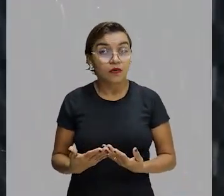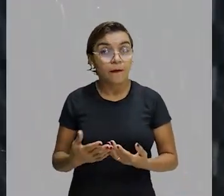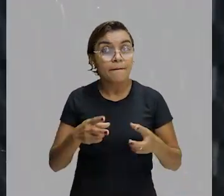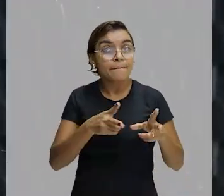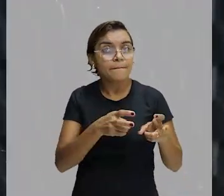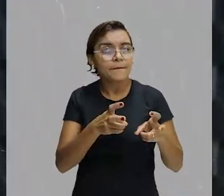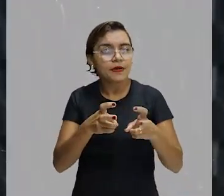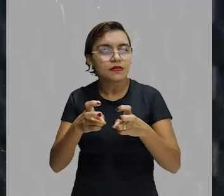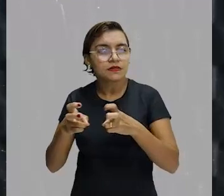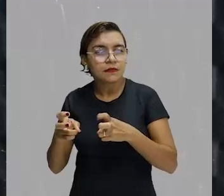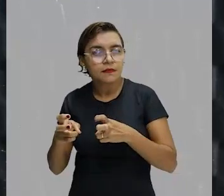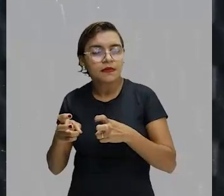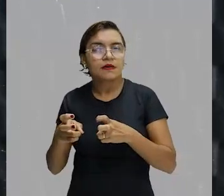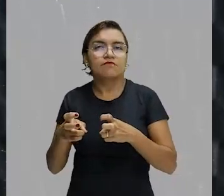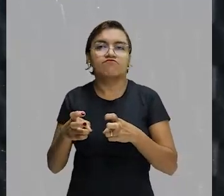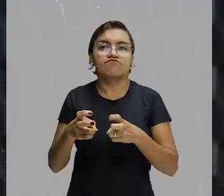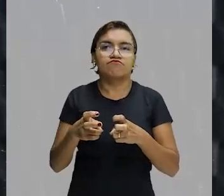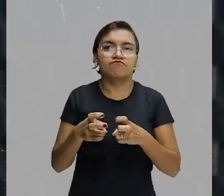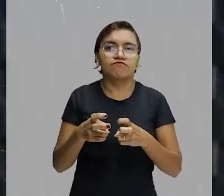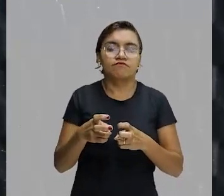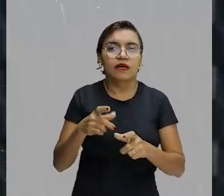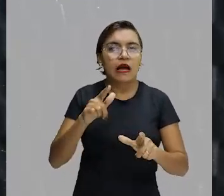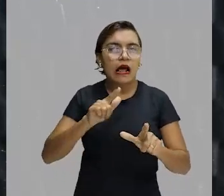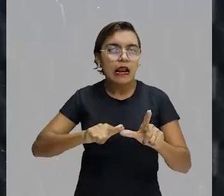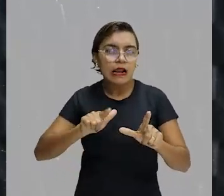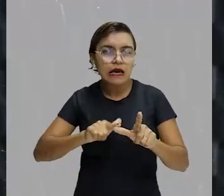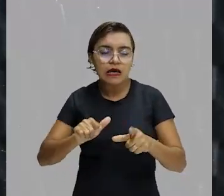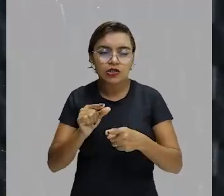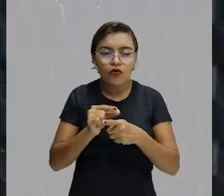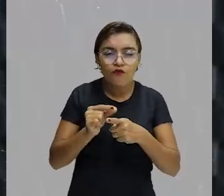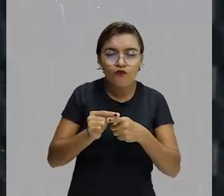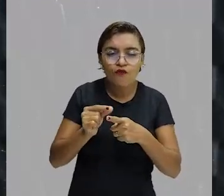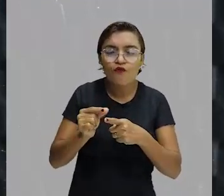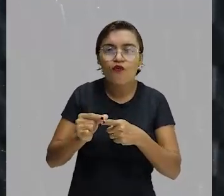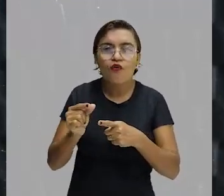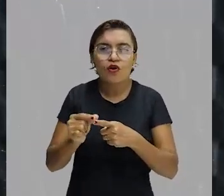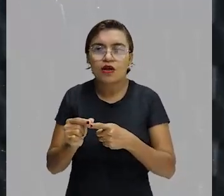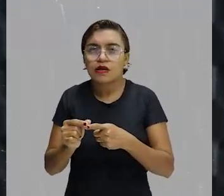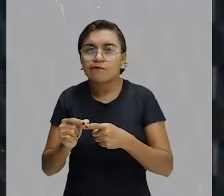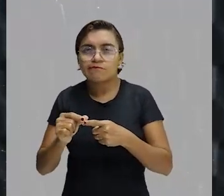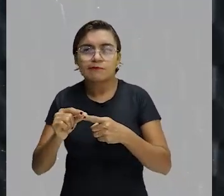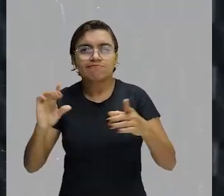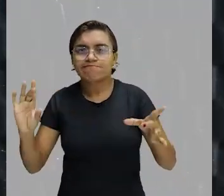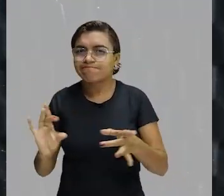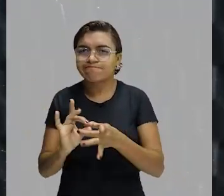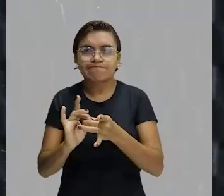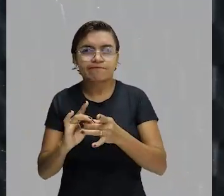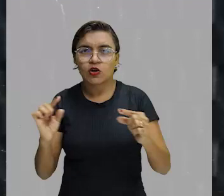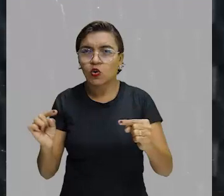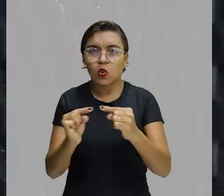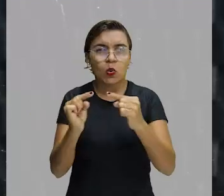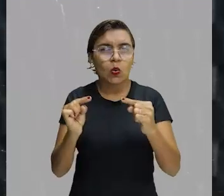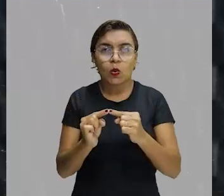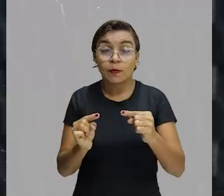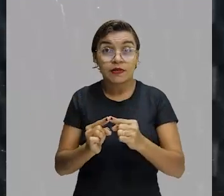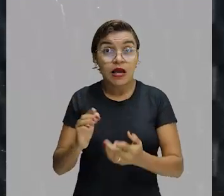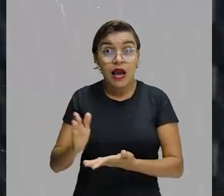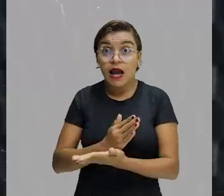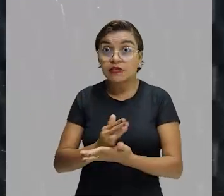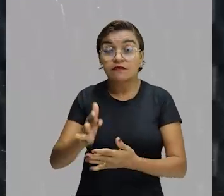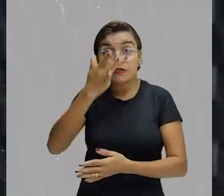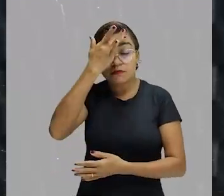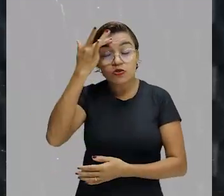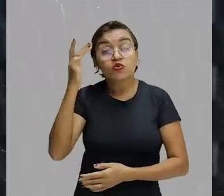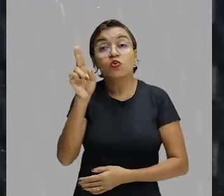perceberem o som que a união das palavras causa, não é um som muito harmônico. E muitas vezes as pessoas usam esse estilo